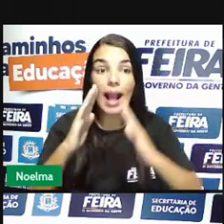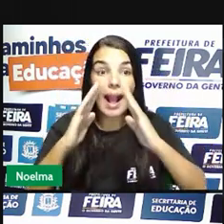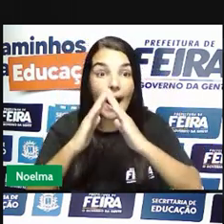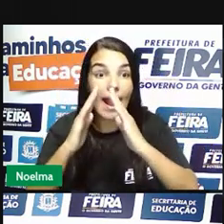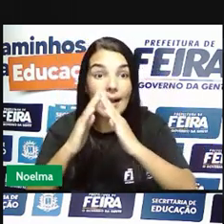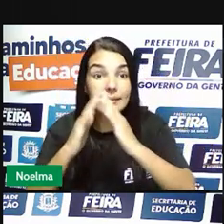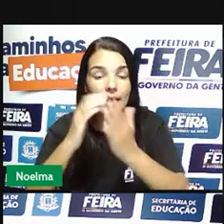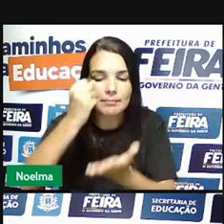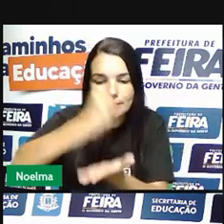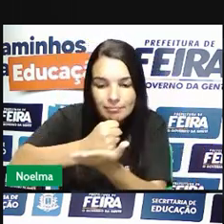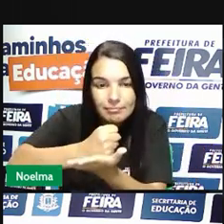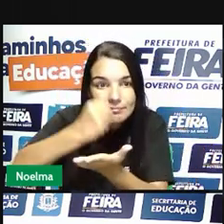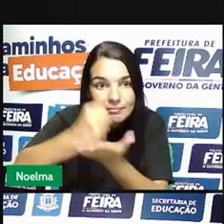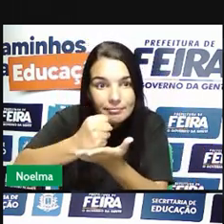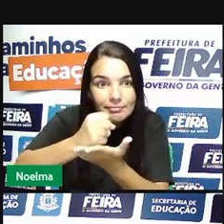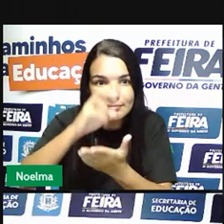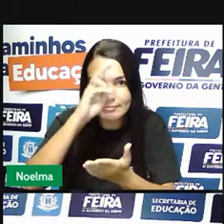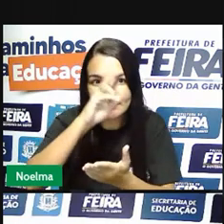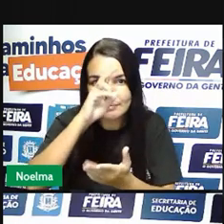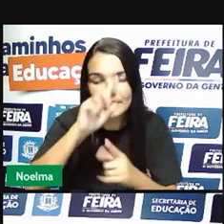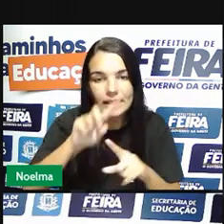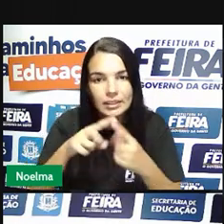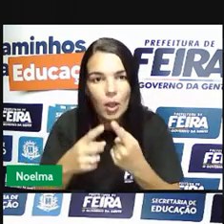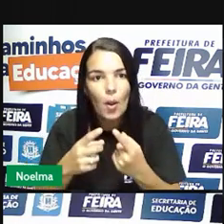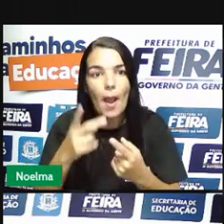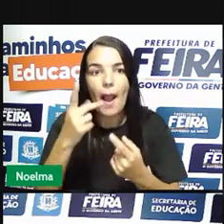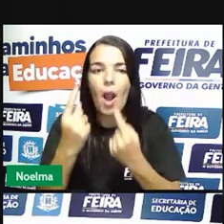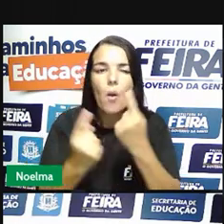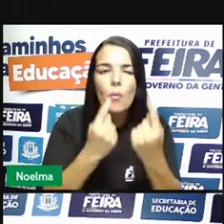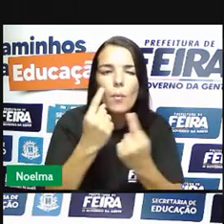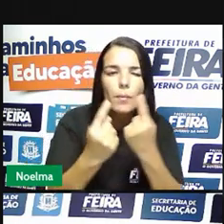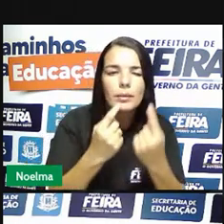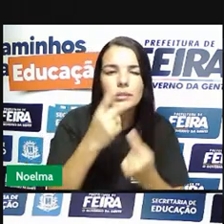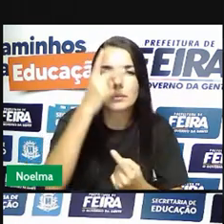ouro, algumas pessoas, para evitar